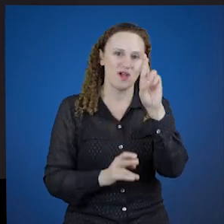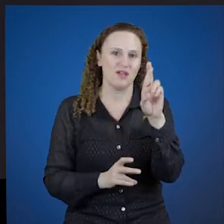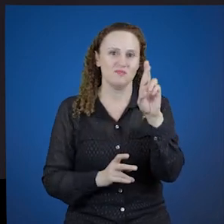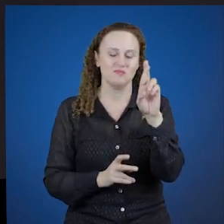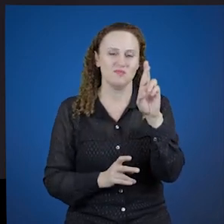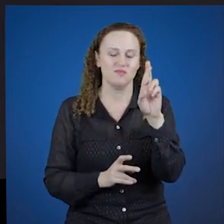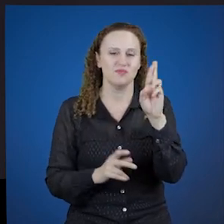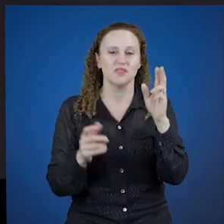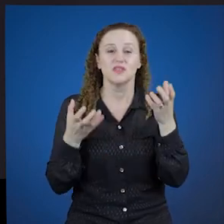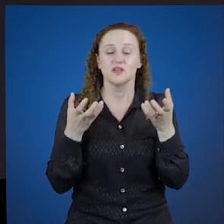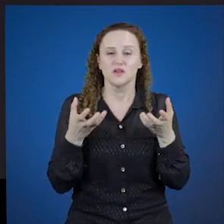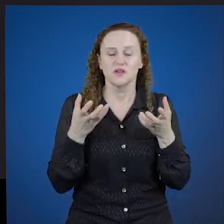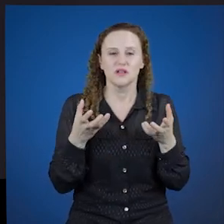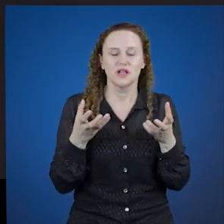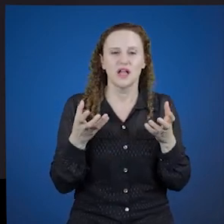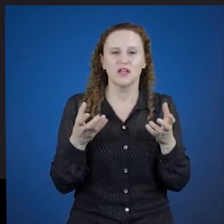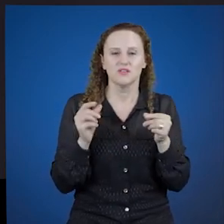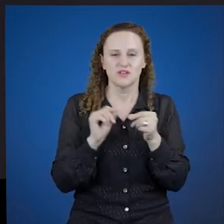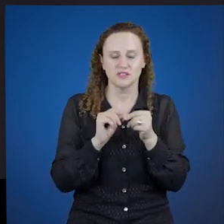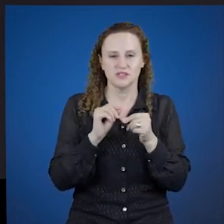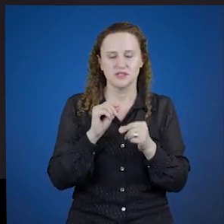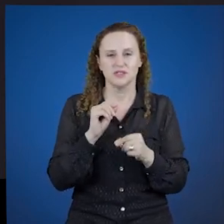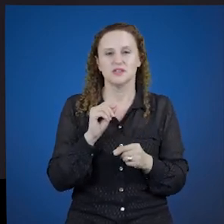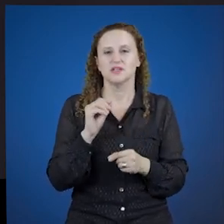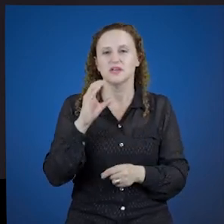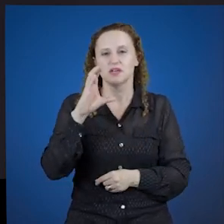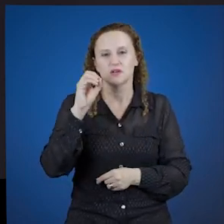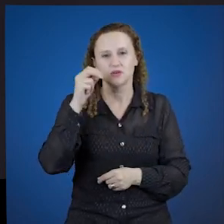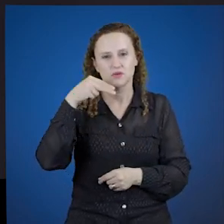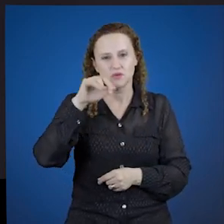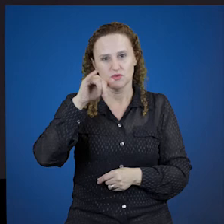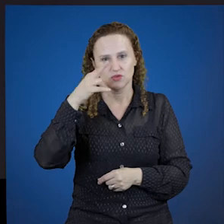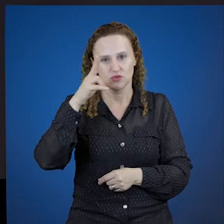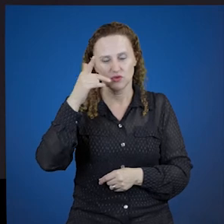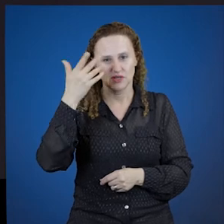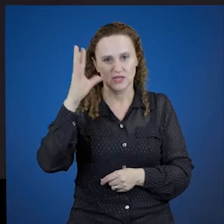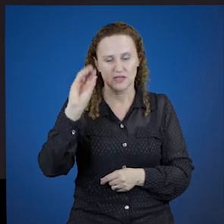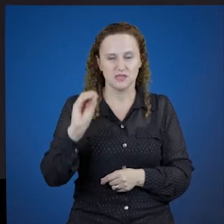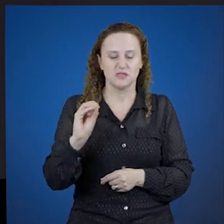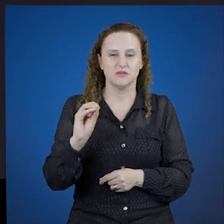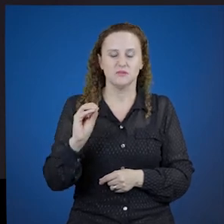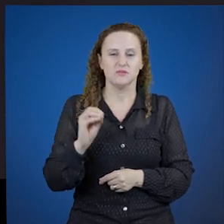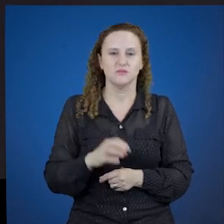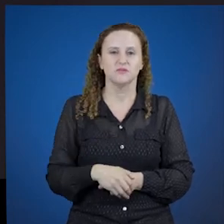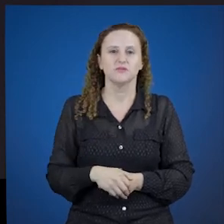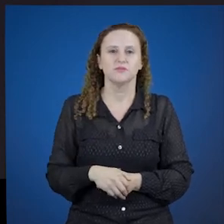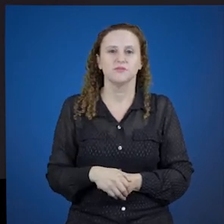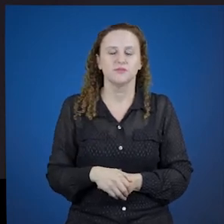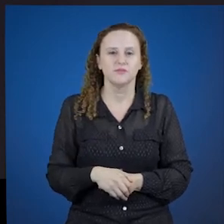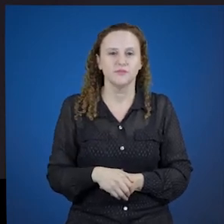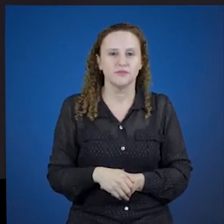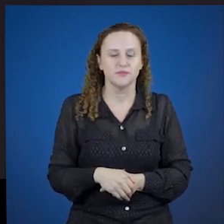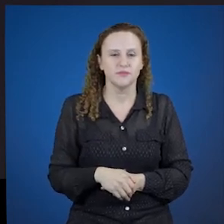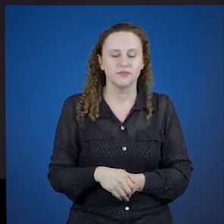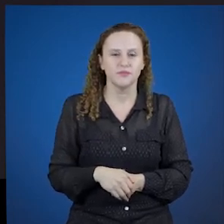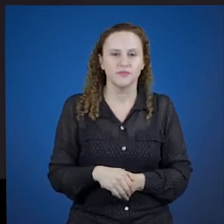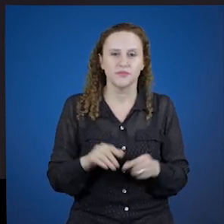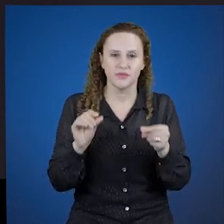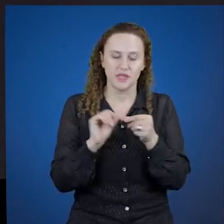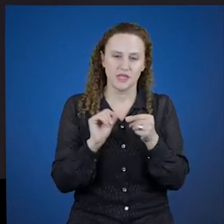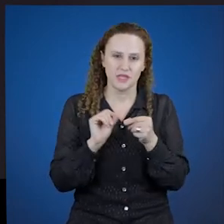Então, eu quero conjugá-lo no presente do indicativo. Laboro, laboras,